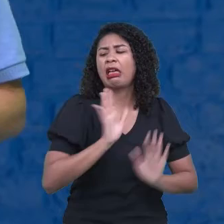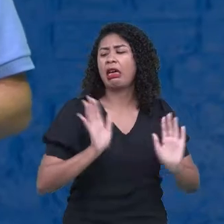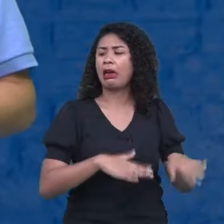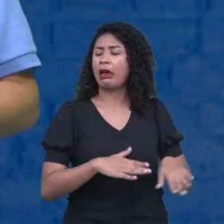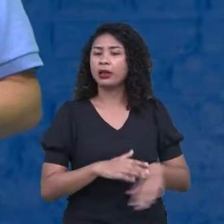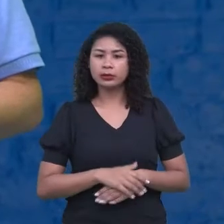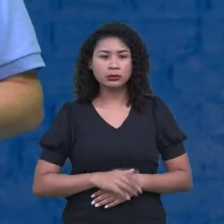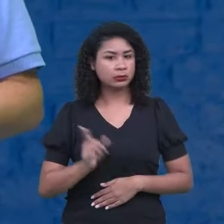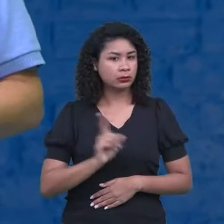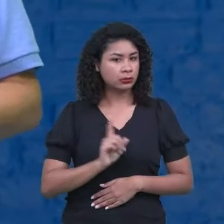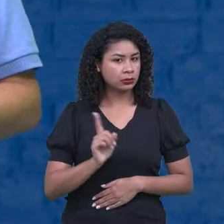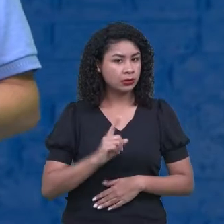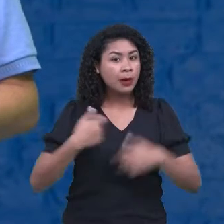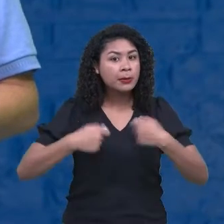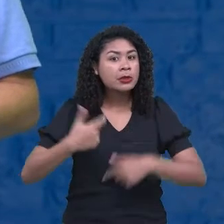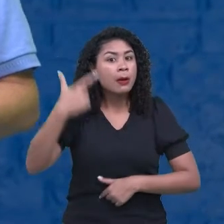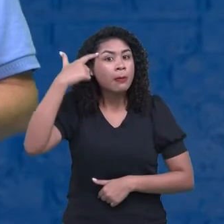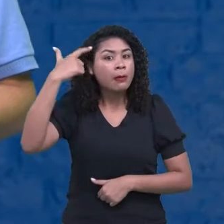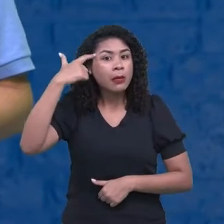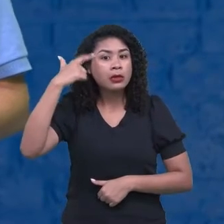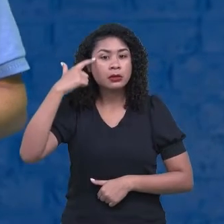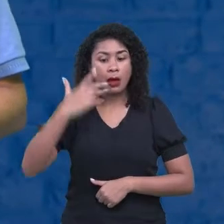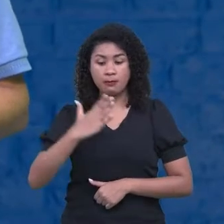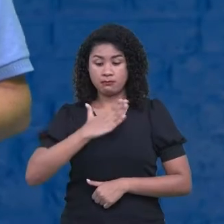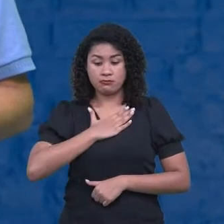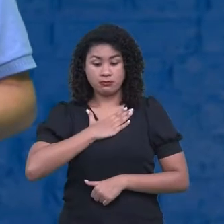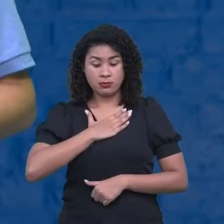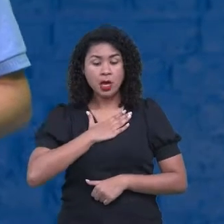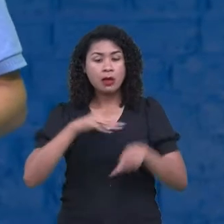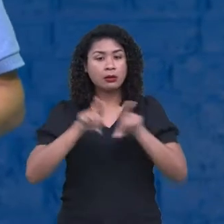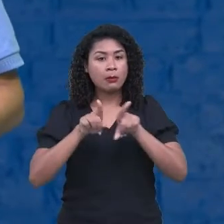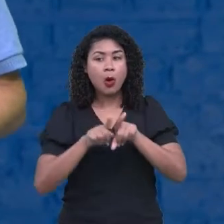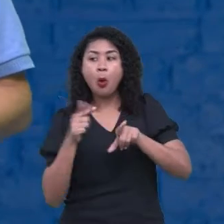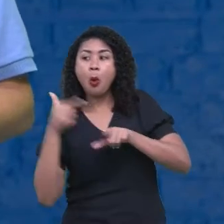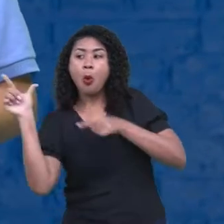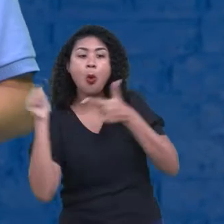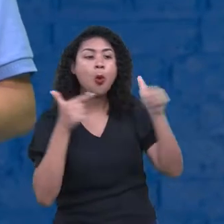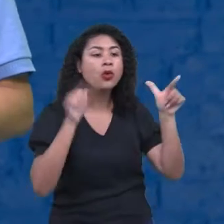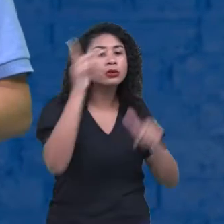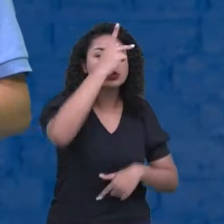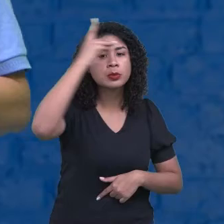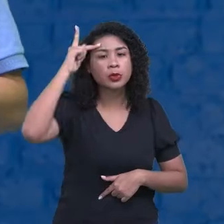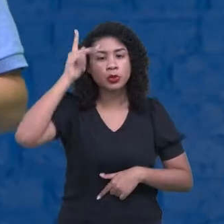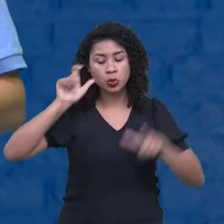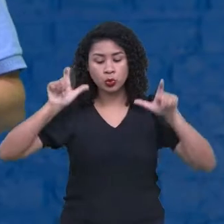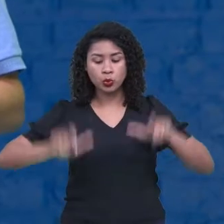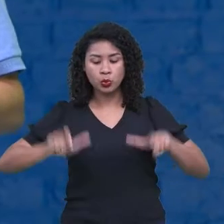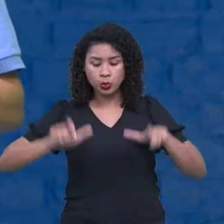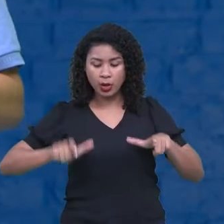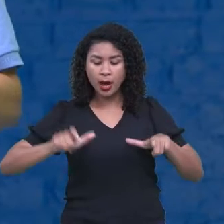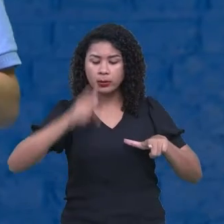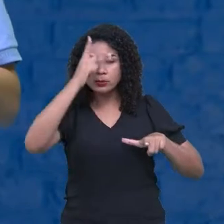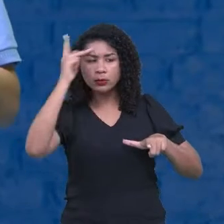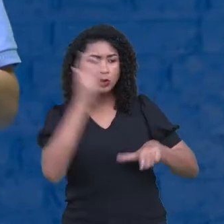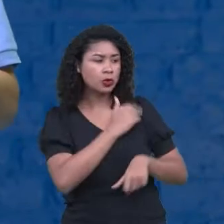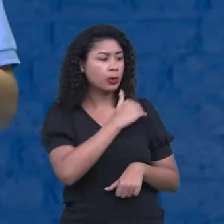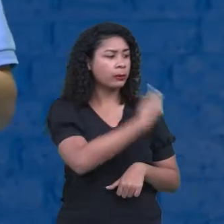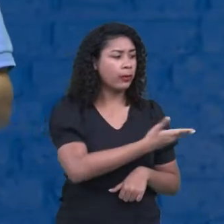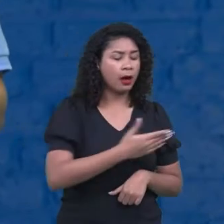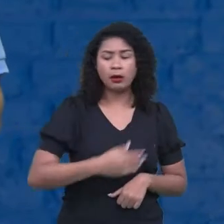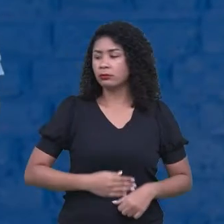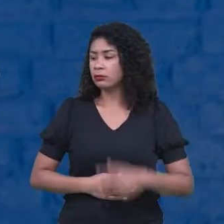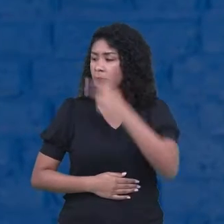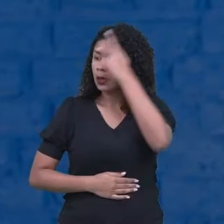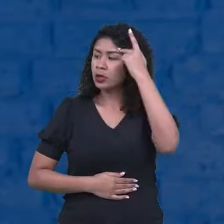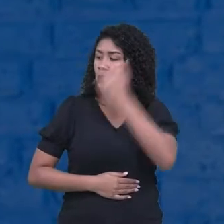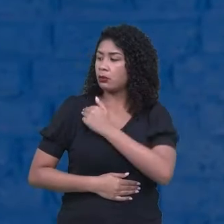Como isso vai acontecer? Não só comigo, mas com o ambiente, com as pessoas que estão próximas. Como isso vai impactar? Como é que eu